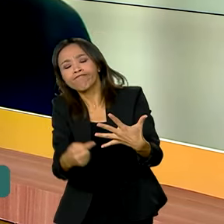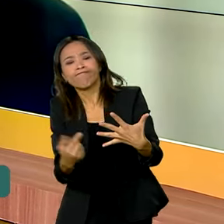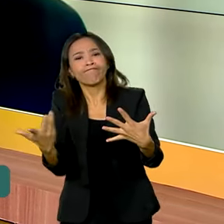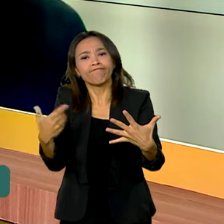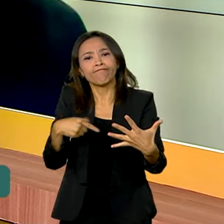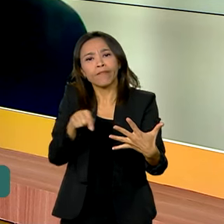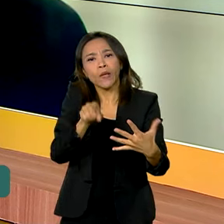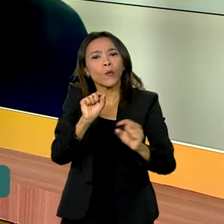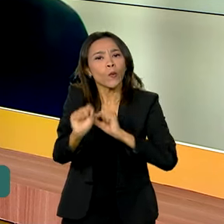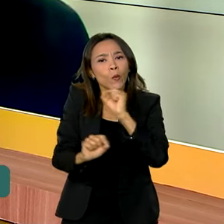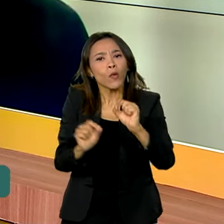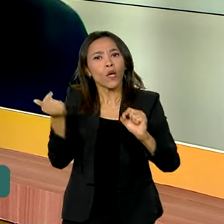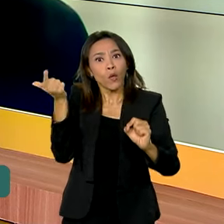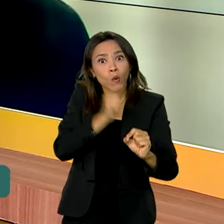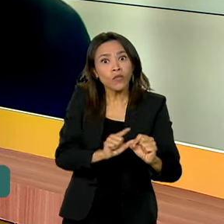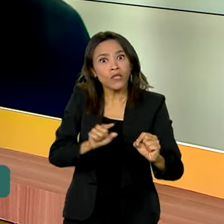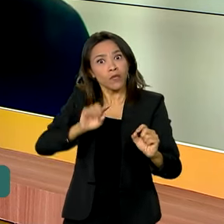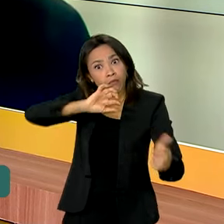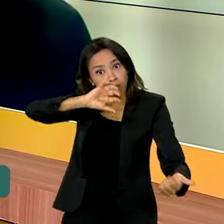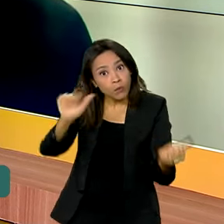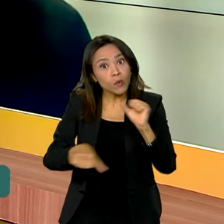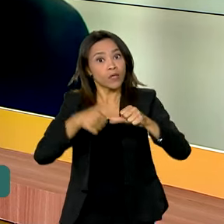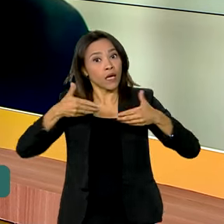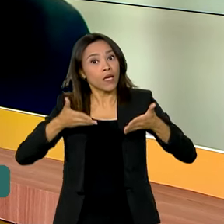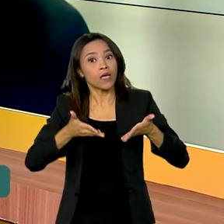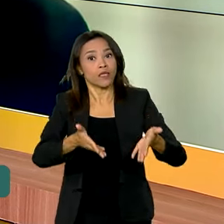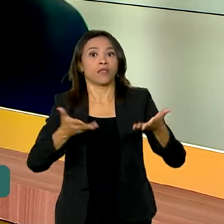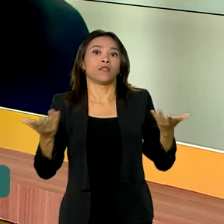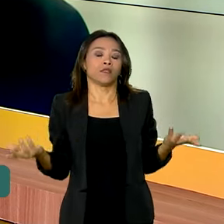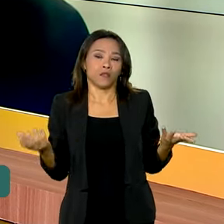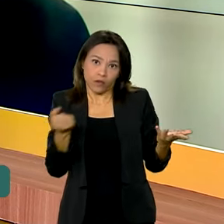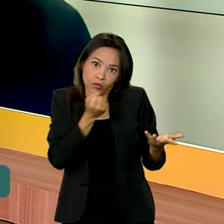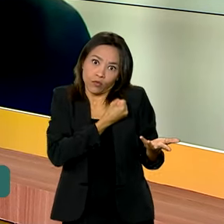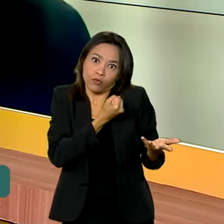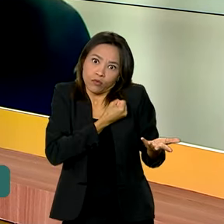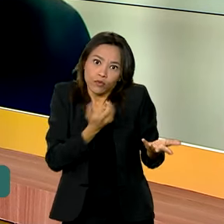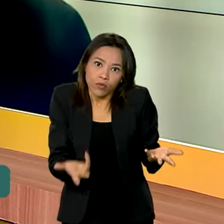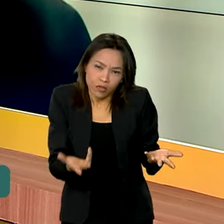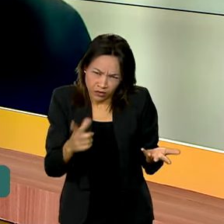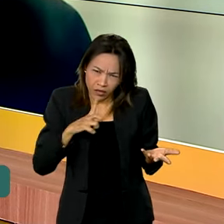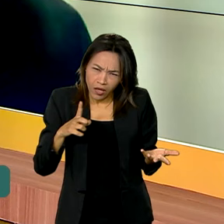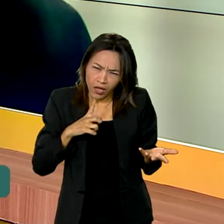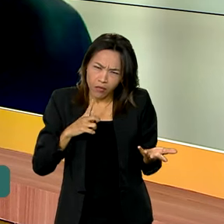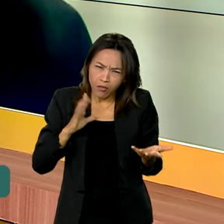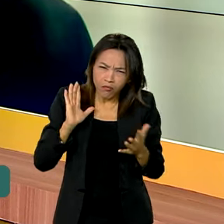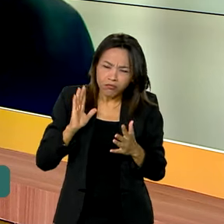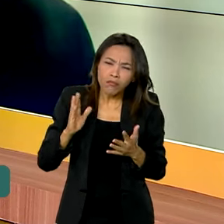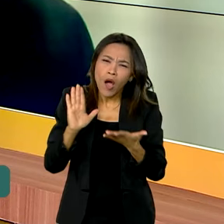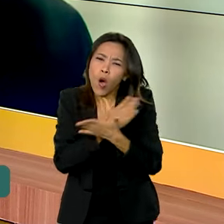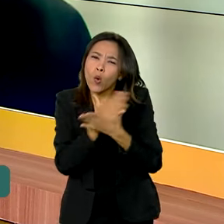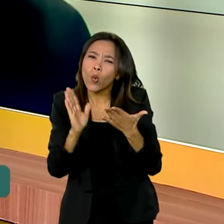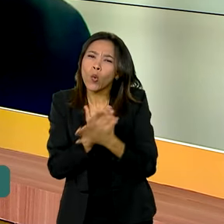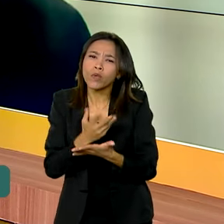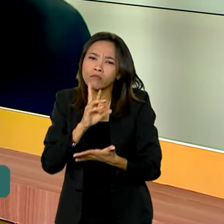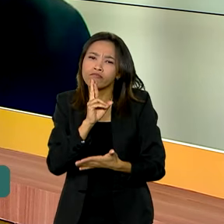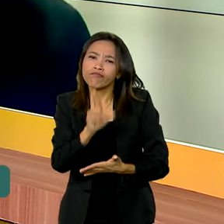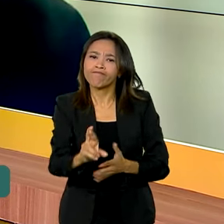para poder conseguir reverter esses números? E eu queria saber com o senhor se já temos aí algum resultado.